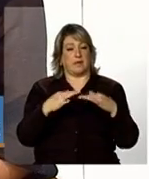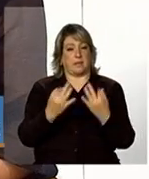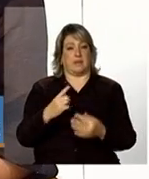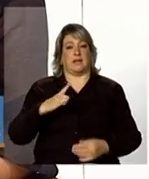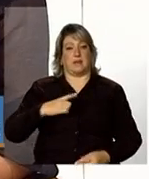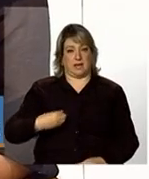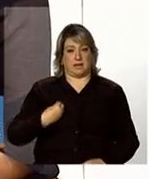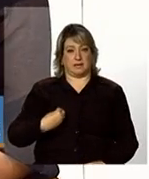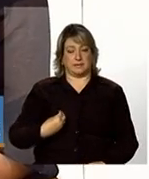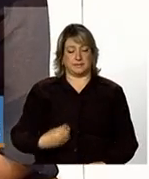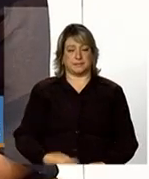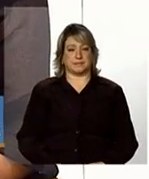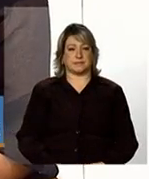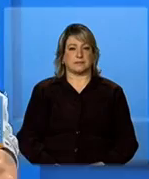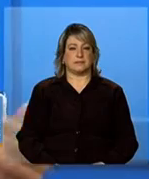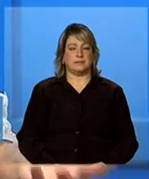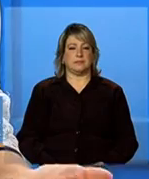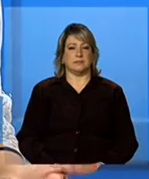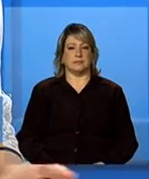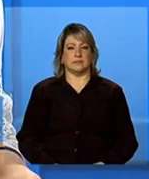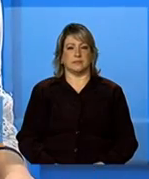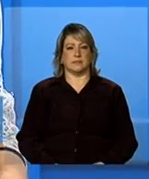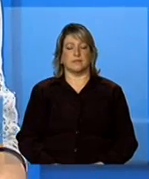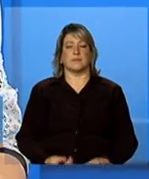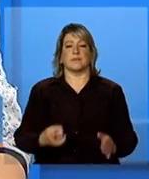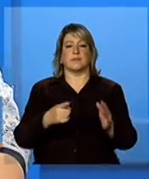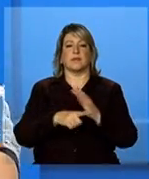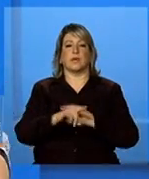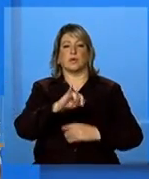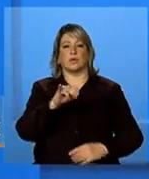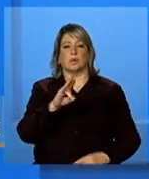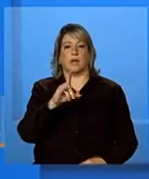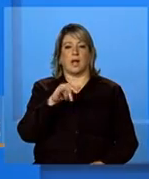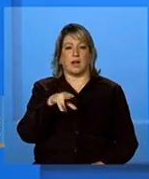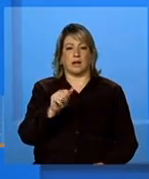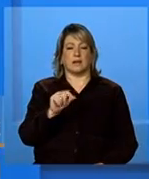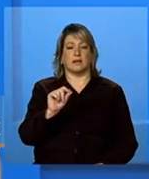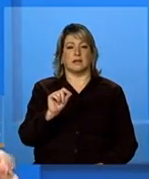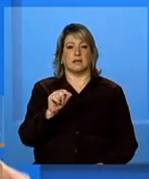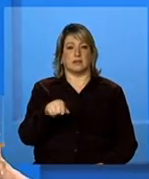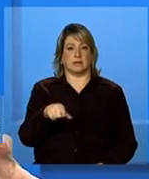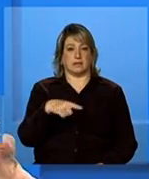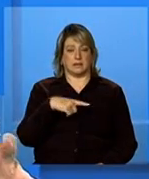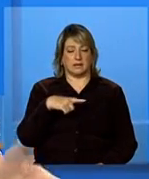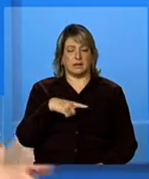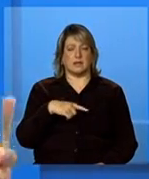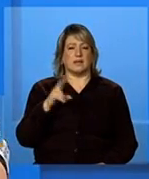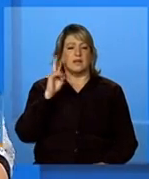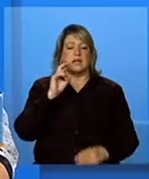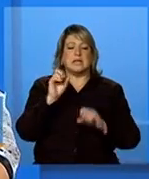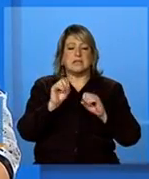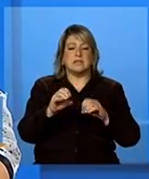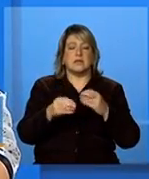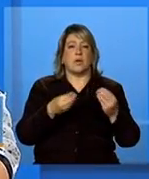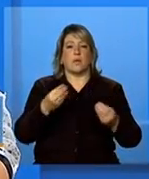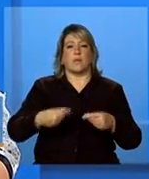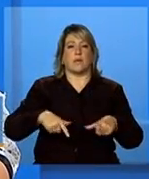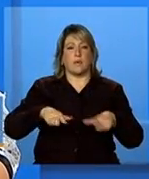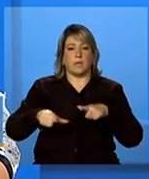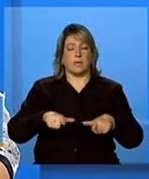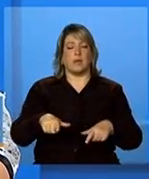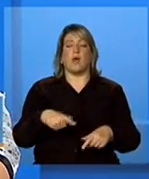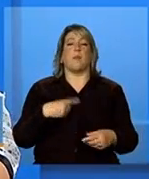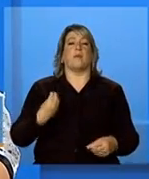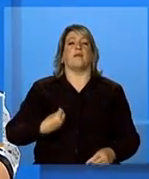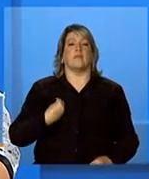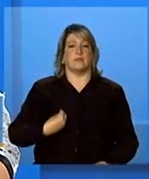Juliana obrigada por ter vindo bom dia Juliana a instrução operacional como é ela vai funcionar? Bom